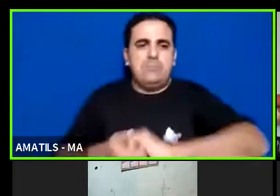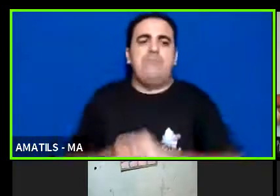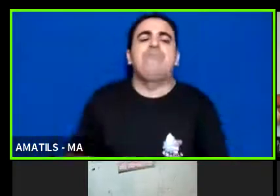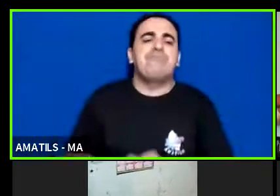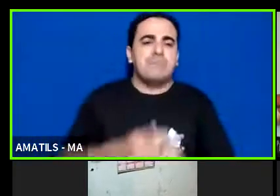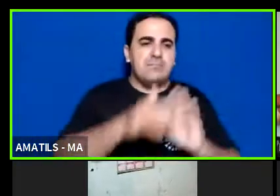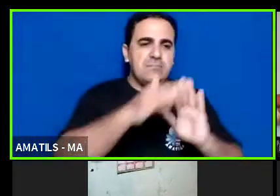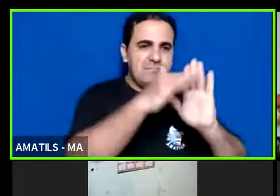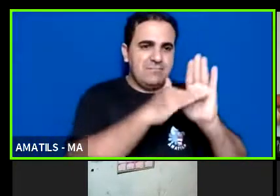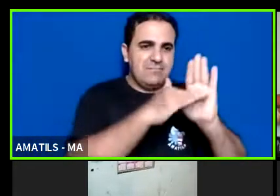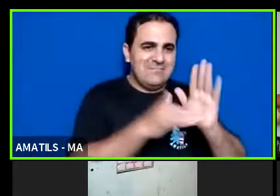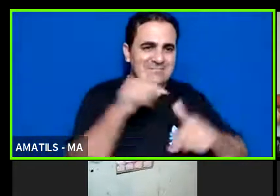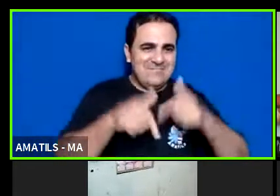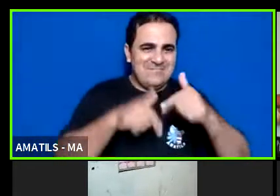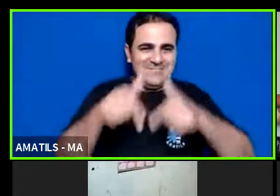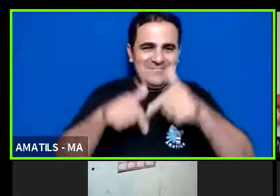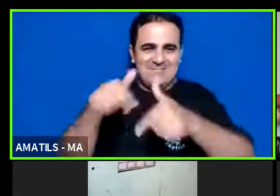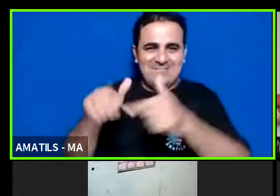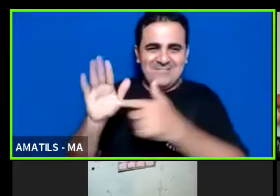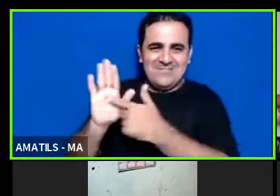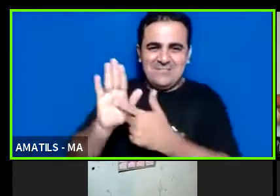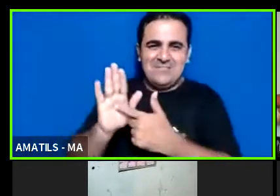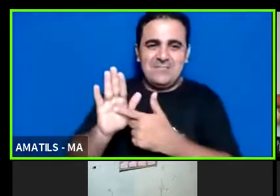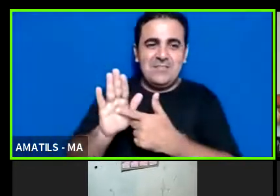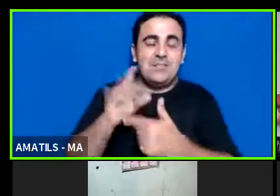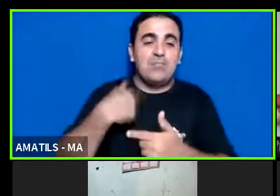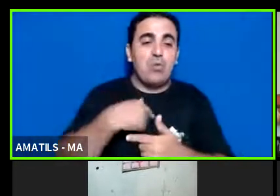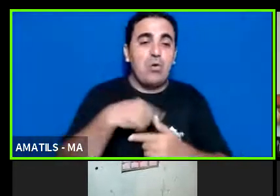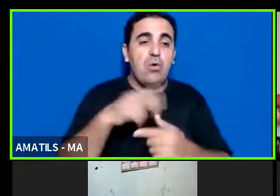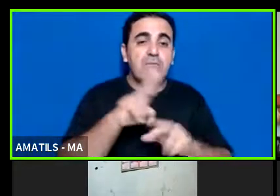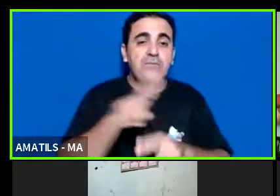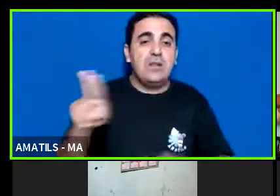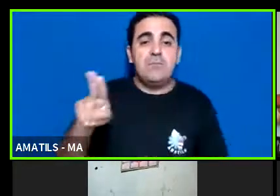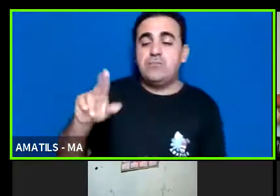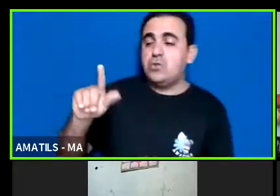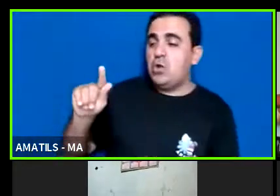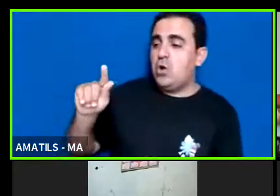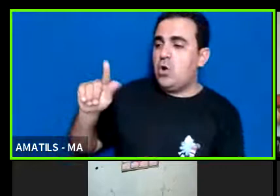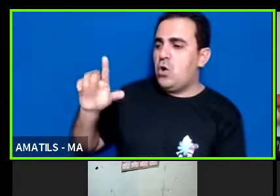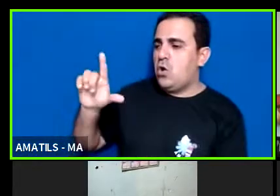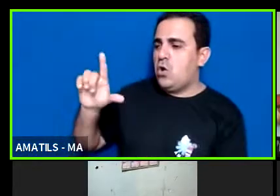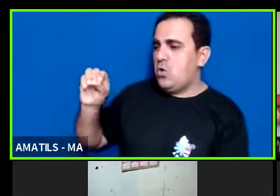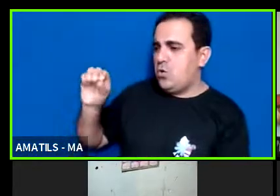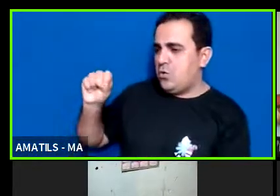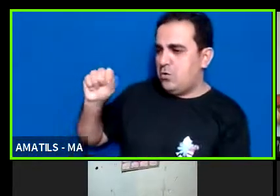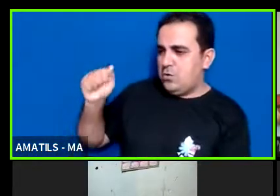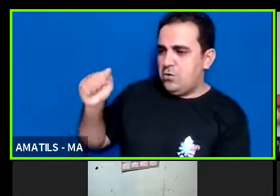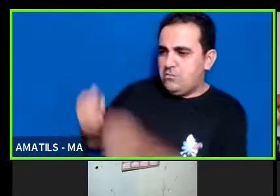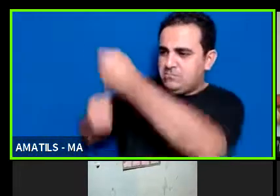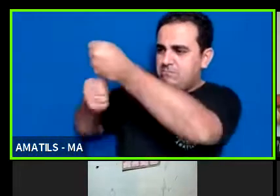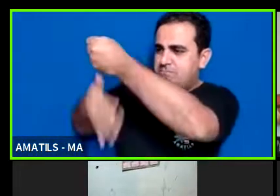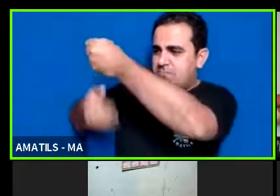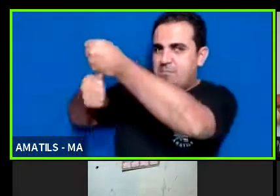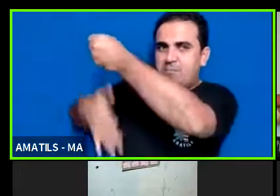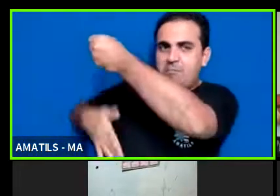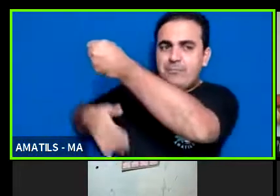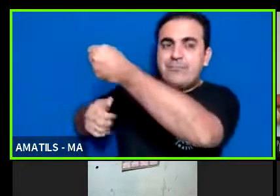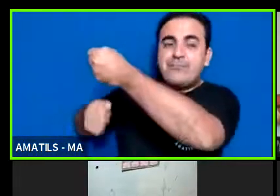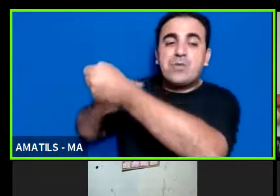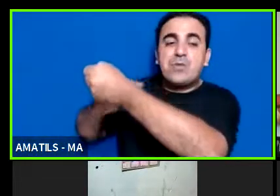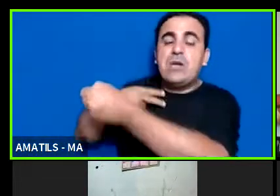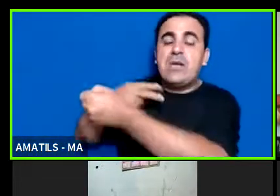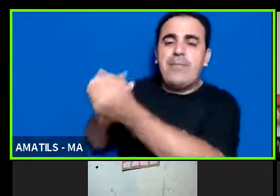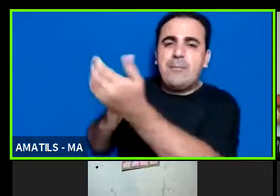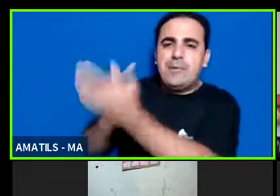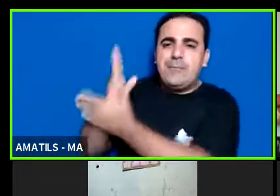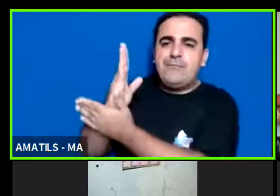trabalho apresentado nós damos a isso o nome de glosa ou seja a não aprovação dessa comprovação